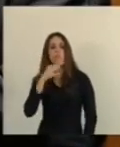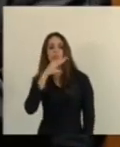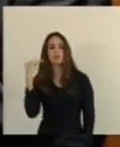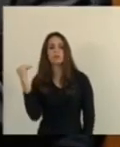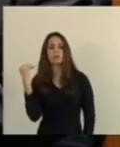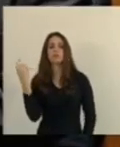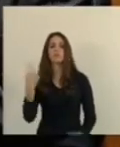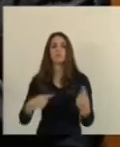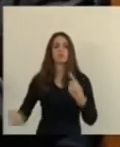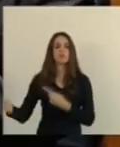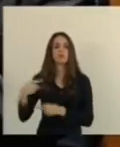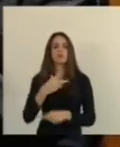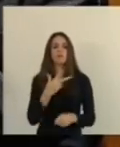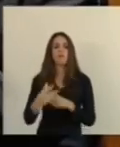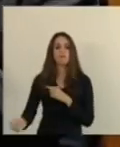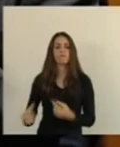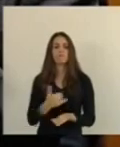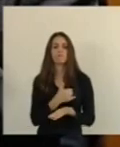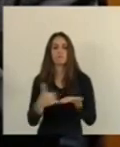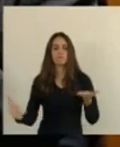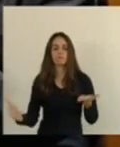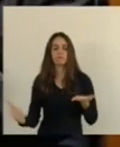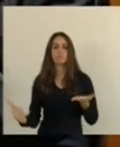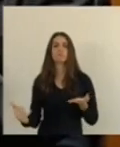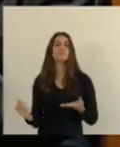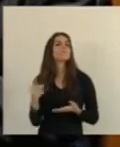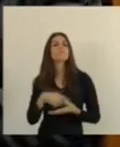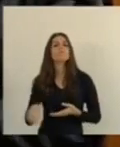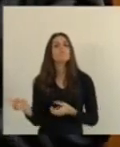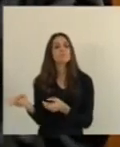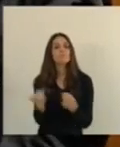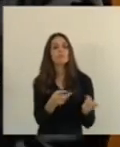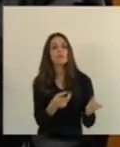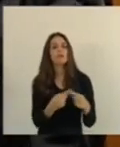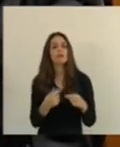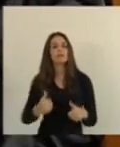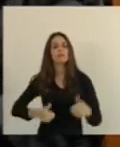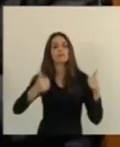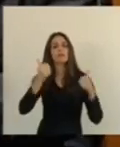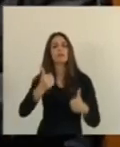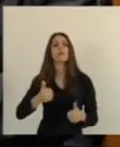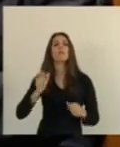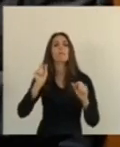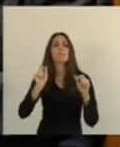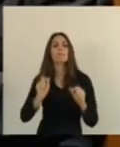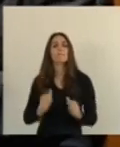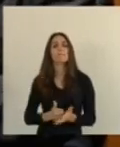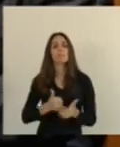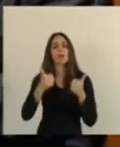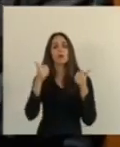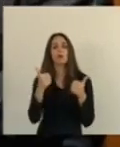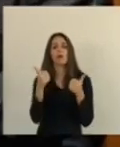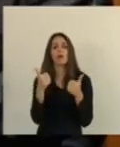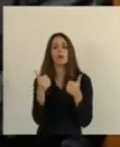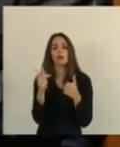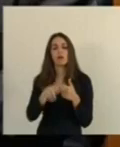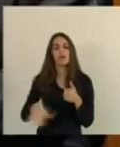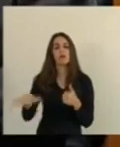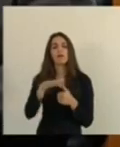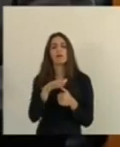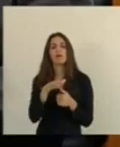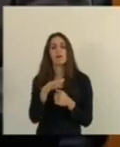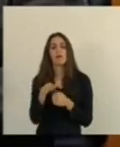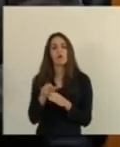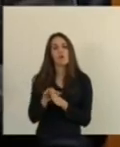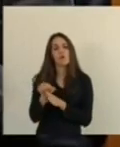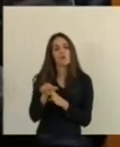sobre Drogas. Nós estamos aqui reivindicando melhorias de condições para os nossos conselheiros tutelares, para os conselhos tutelares, e para que nós